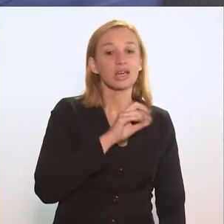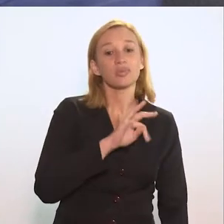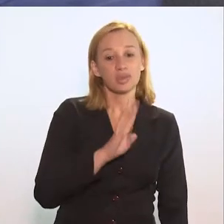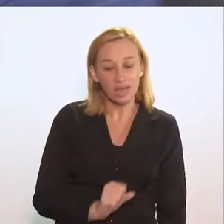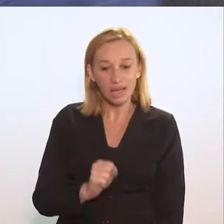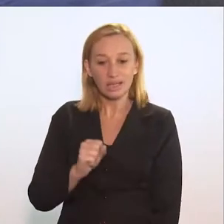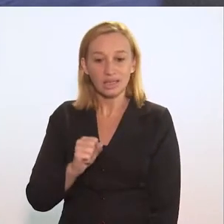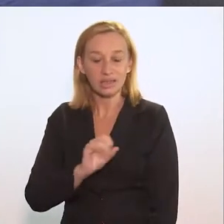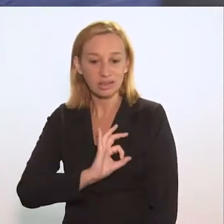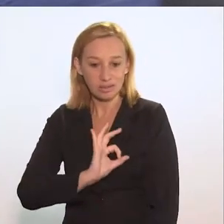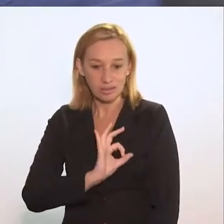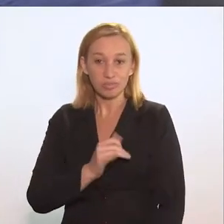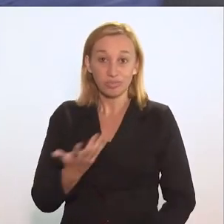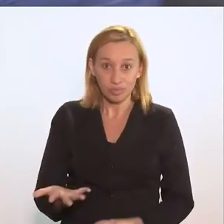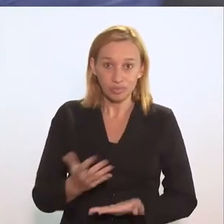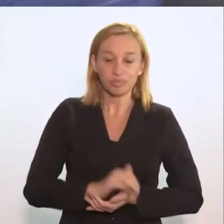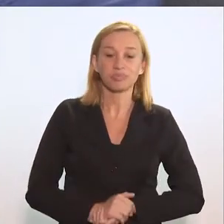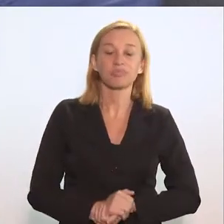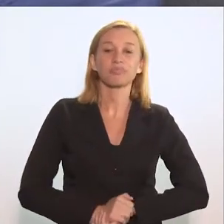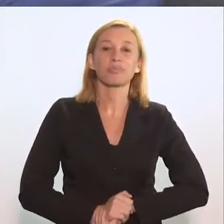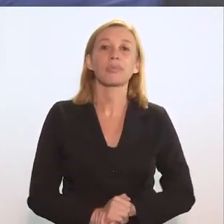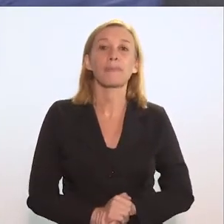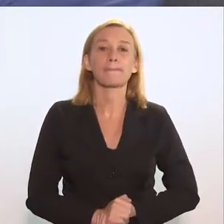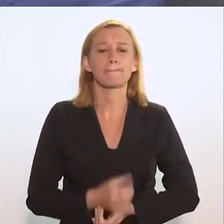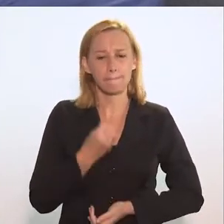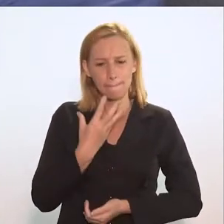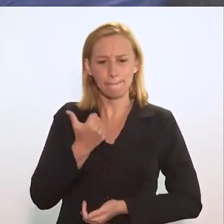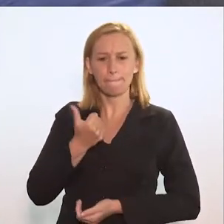deputada. Tudo bem com vocês? Bom,